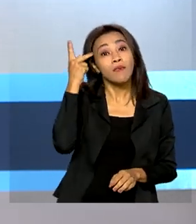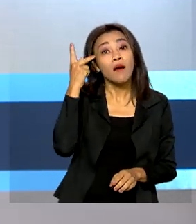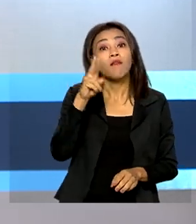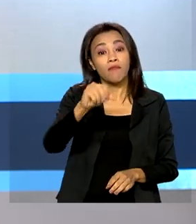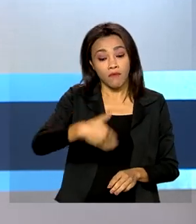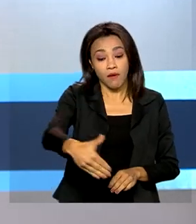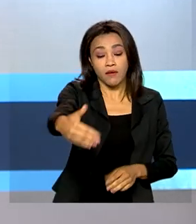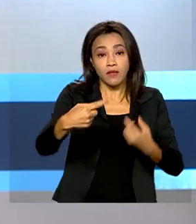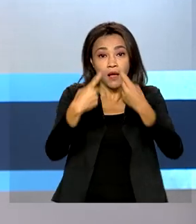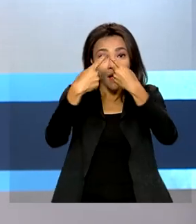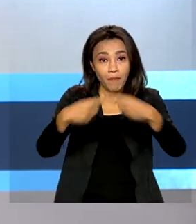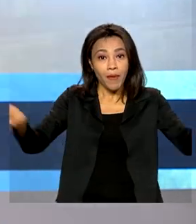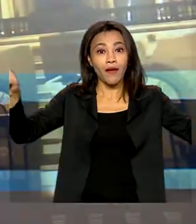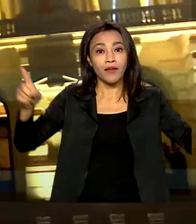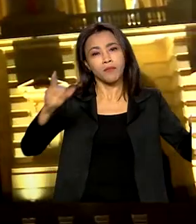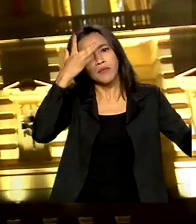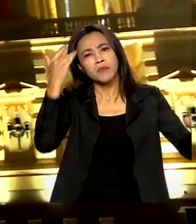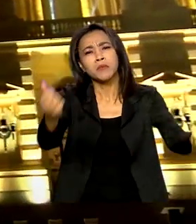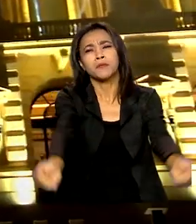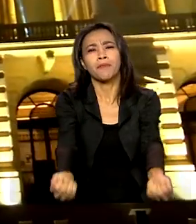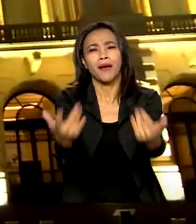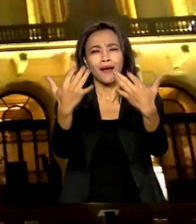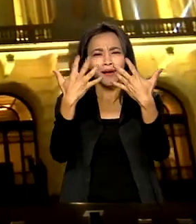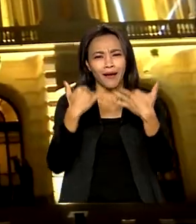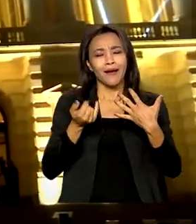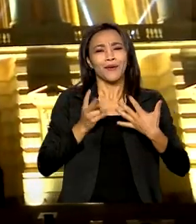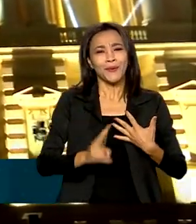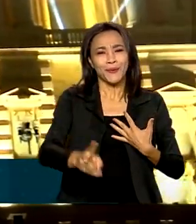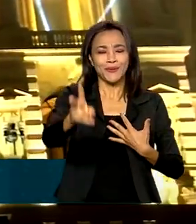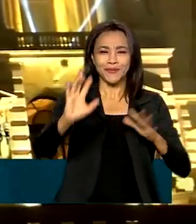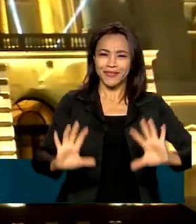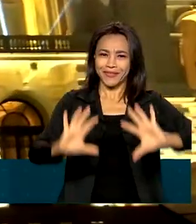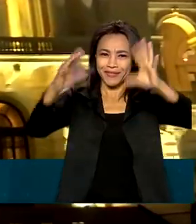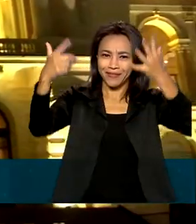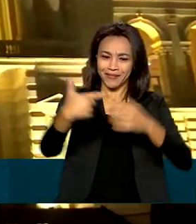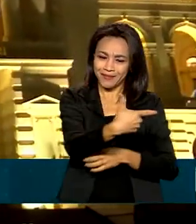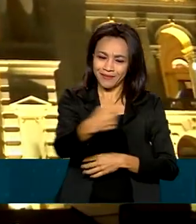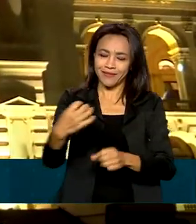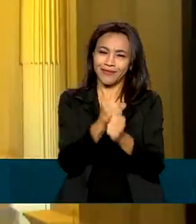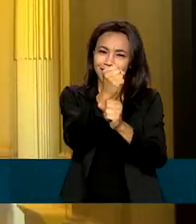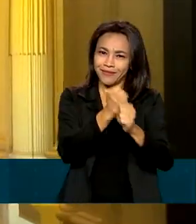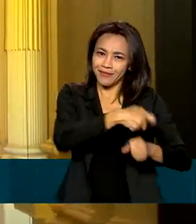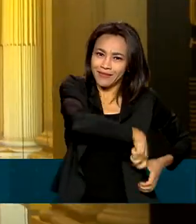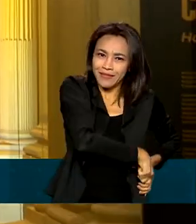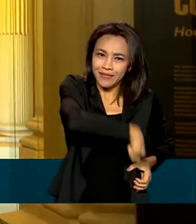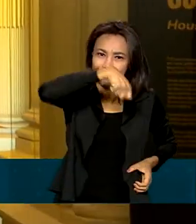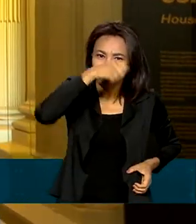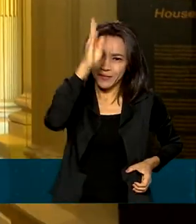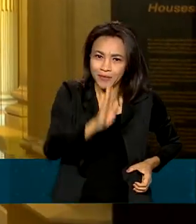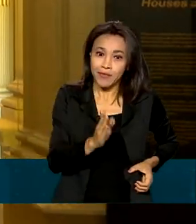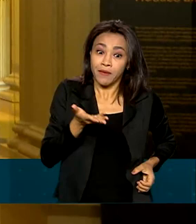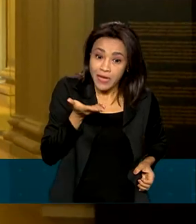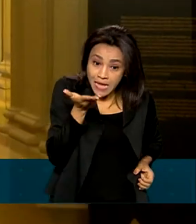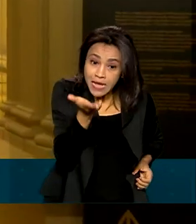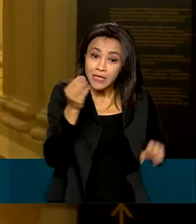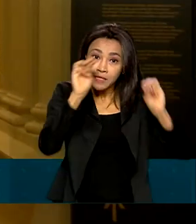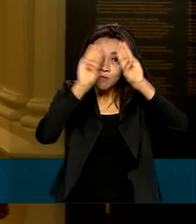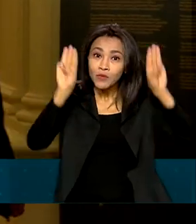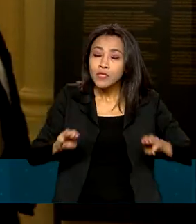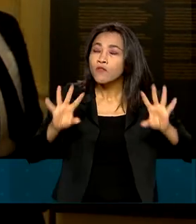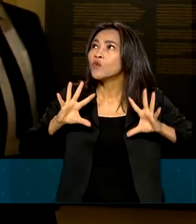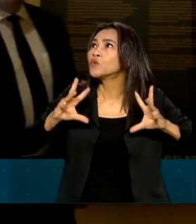ao público em geral, dando continuidade à celebração dos 200 anos da independência do Brasil. O museu que foi todo